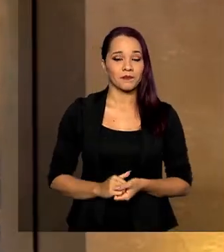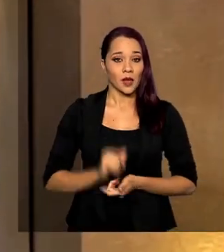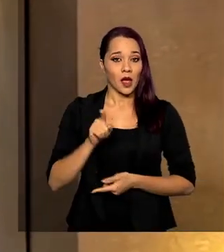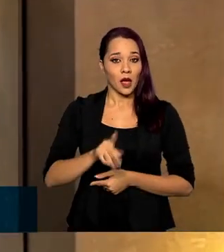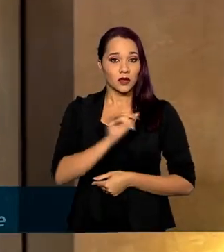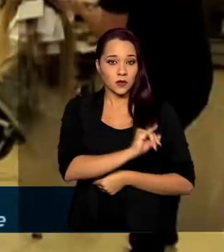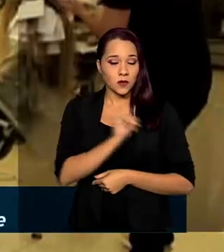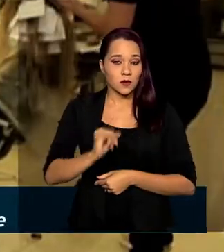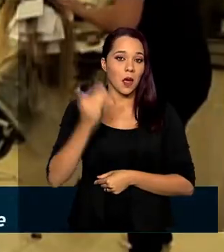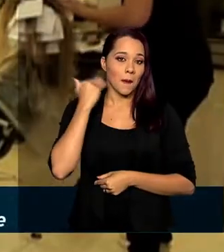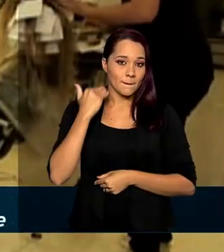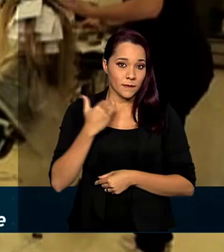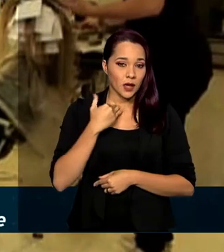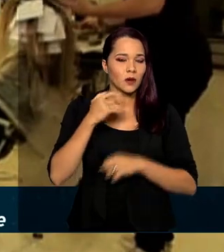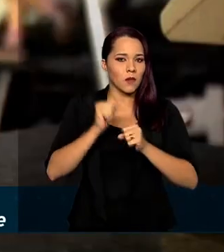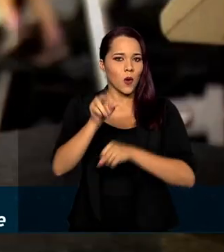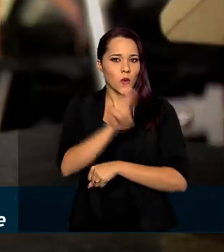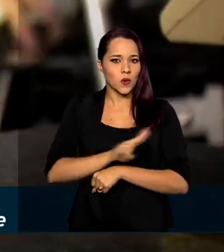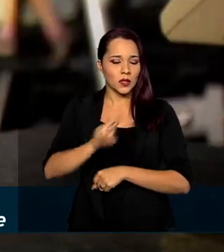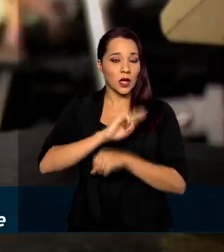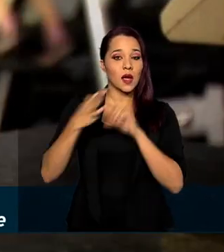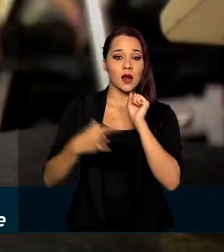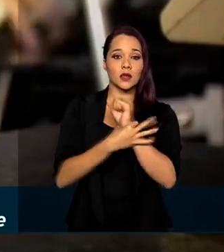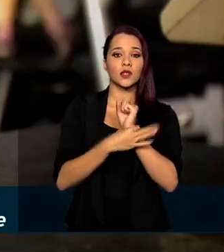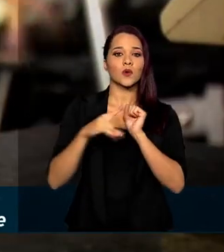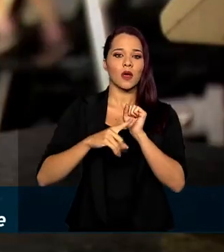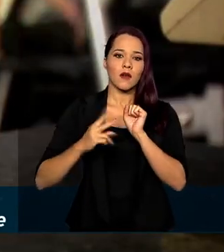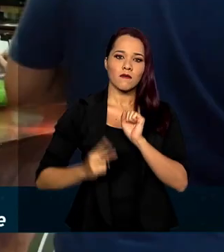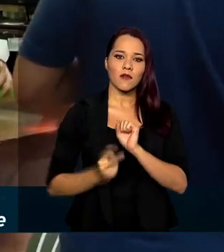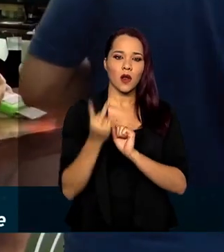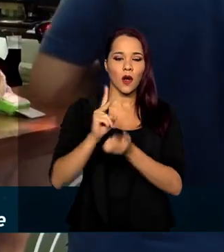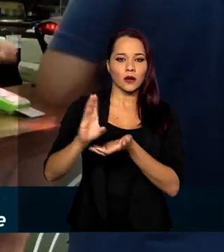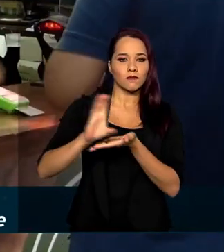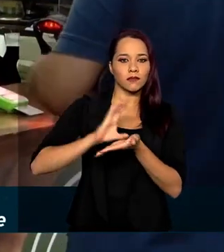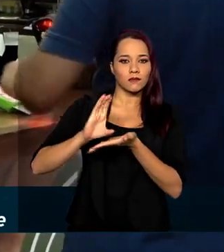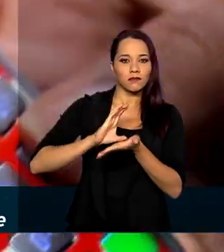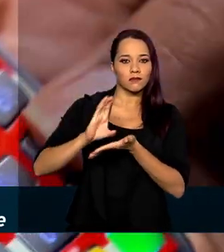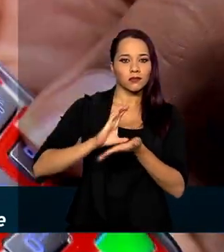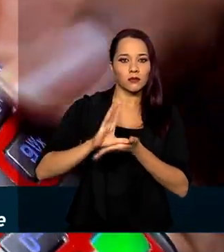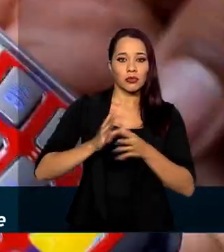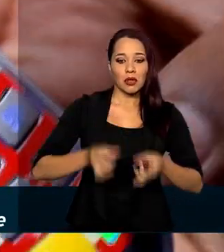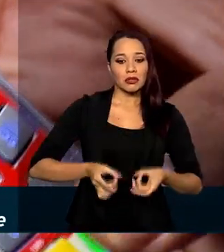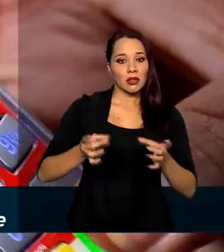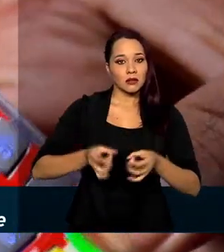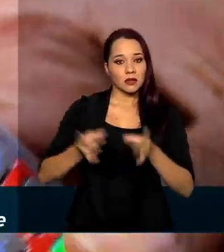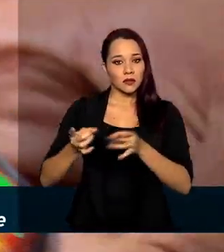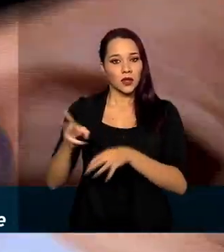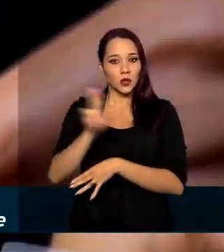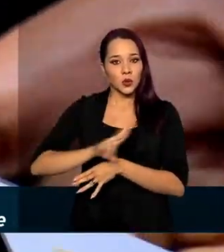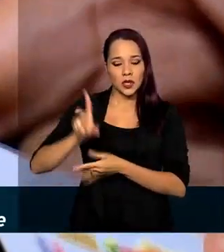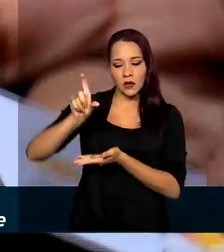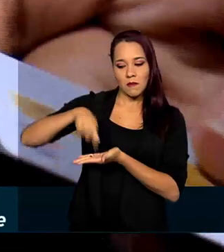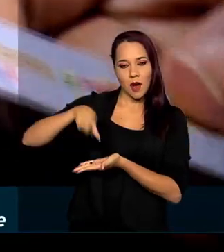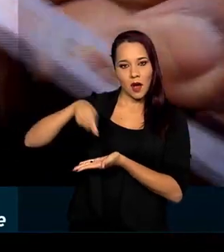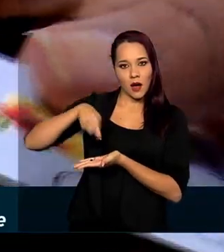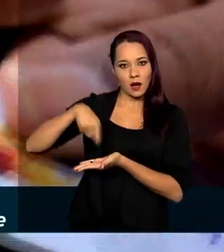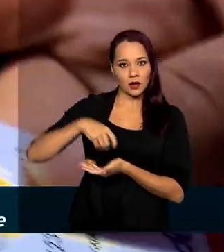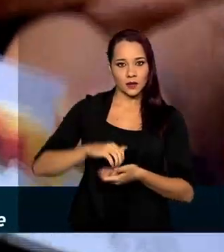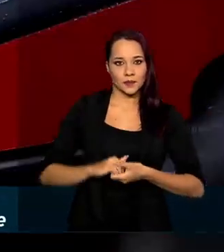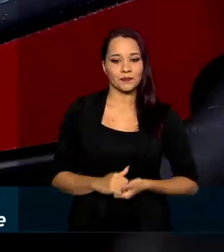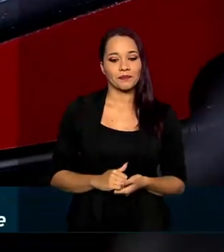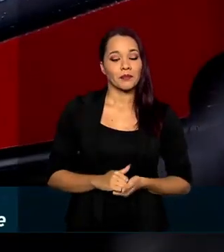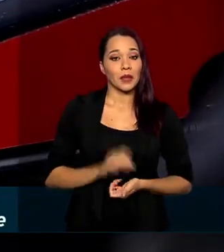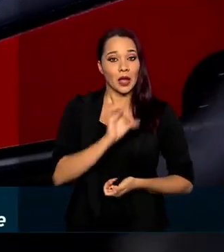instituições financeiras devem usar como garantia os valores a receber das vendas feitas por meio de máquinas de cartões.